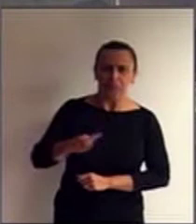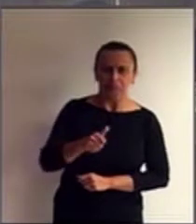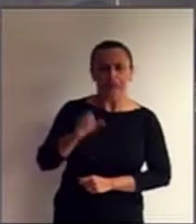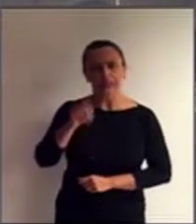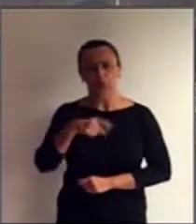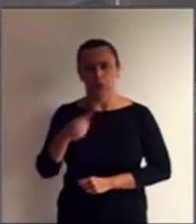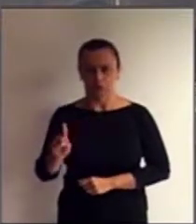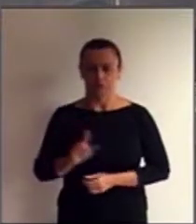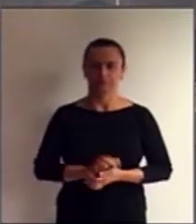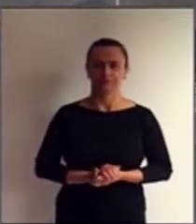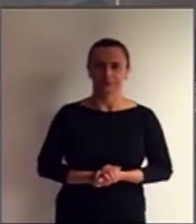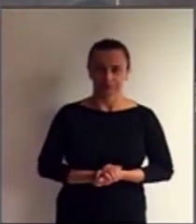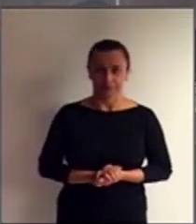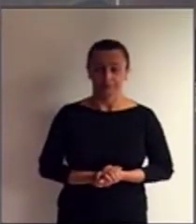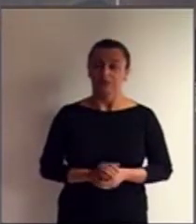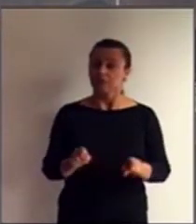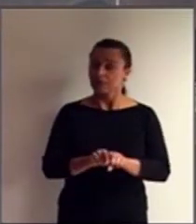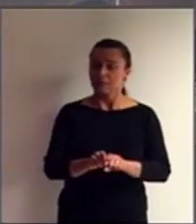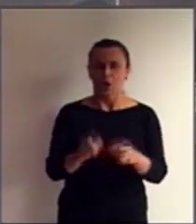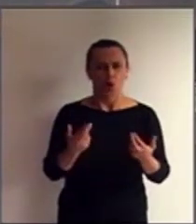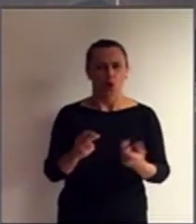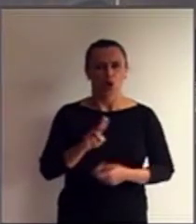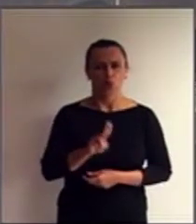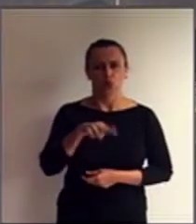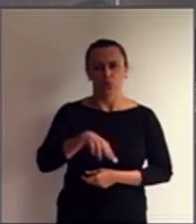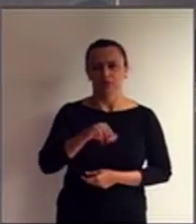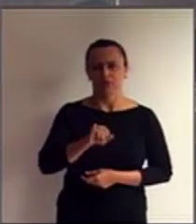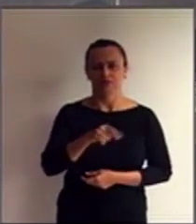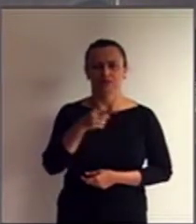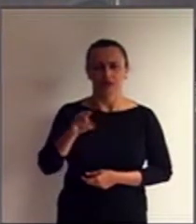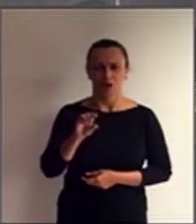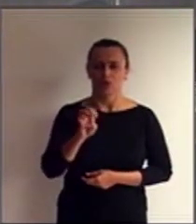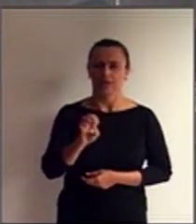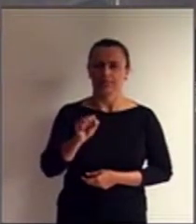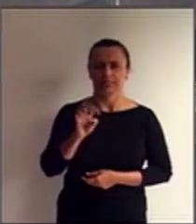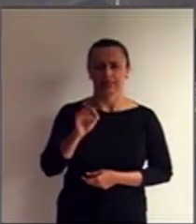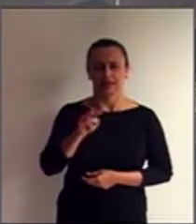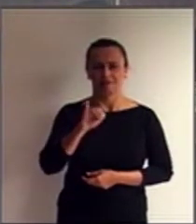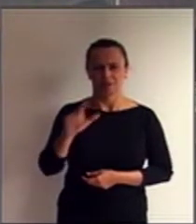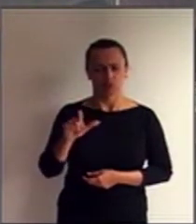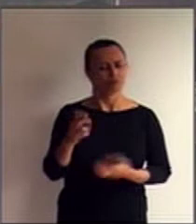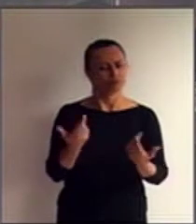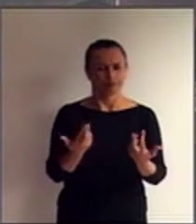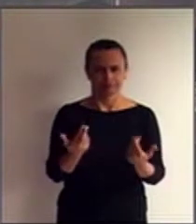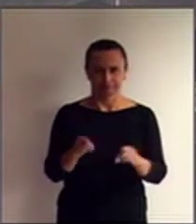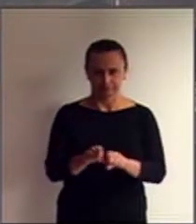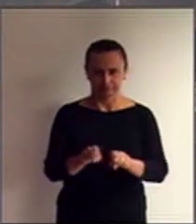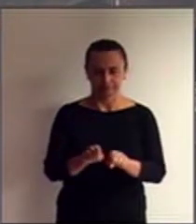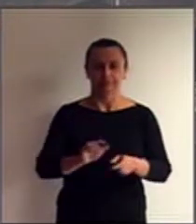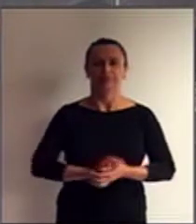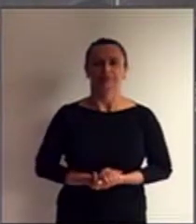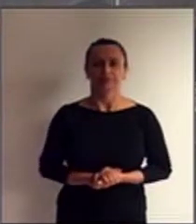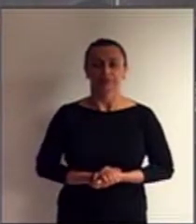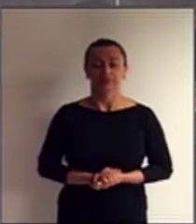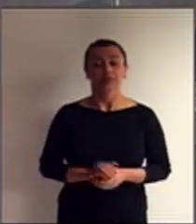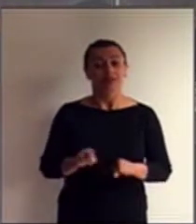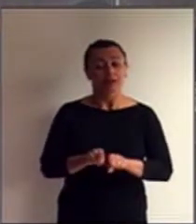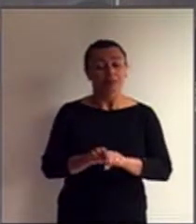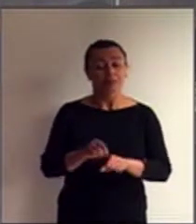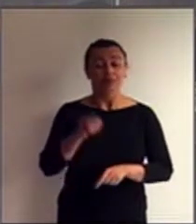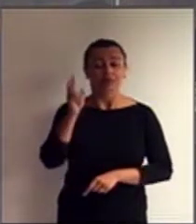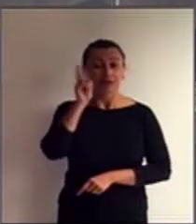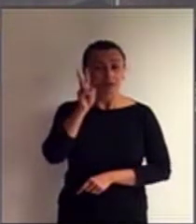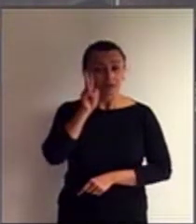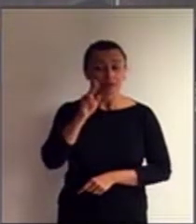O mesmo procedimento deve ser seguido para os casos de reconhecimento de união estável. Vale lembrar que a